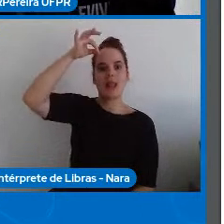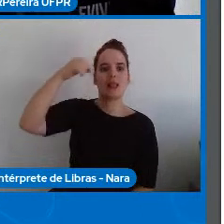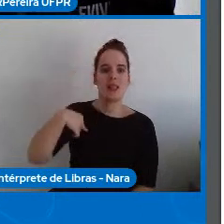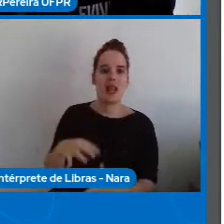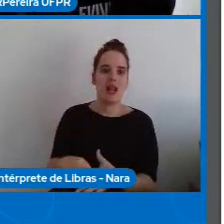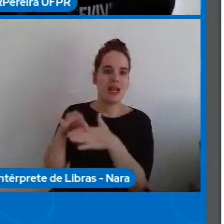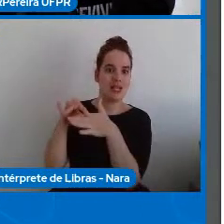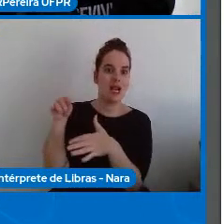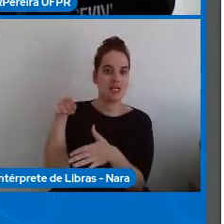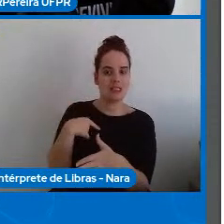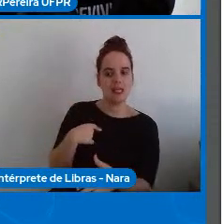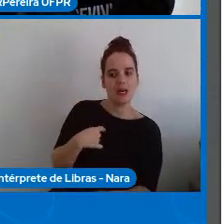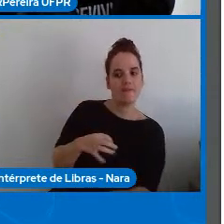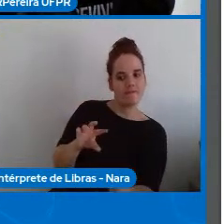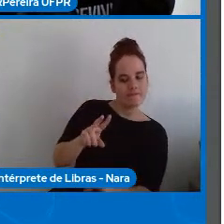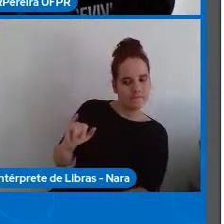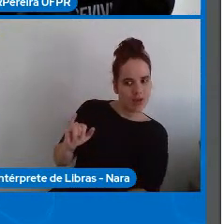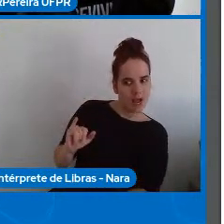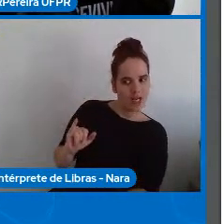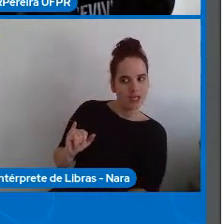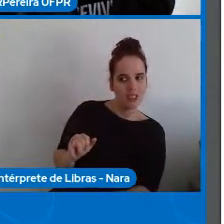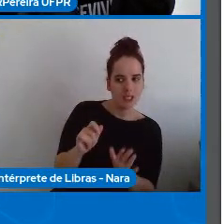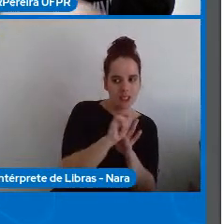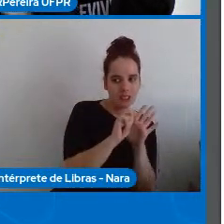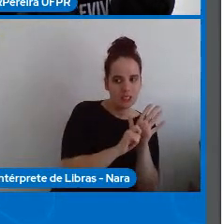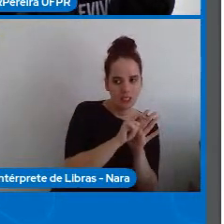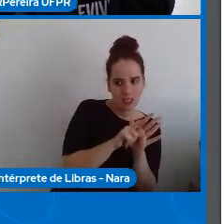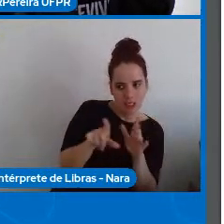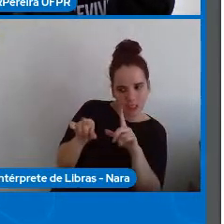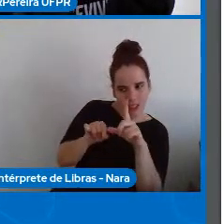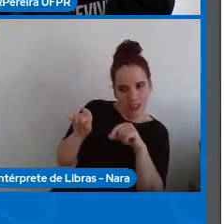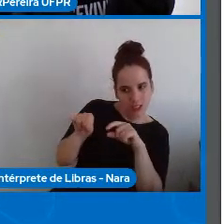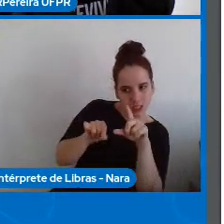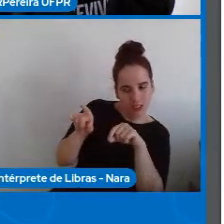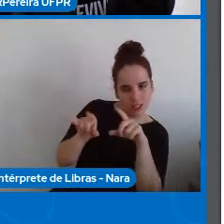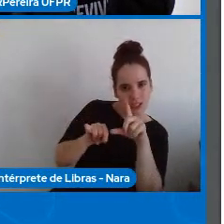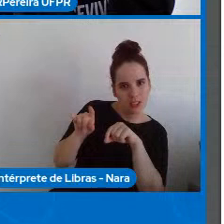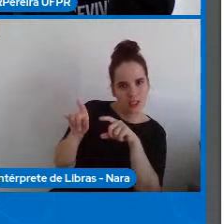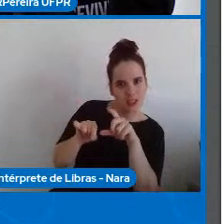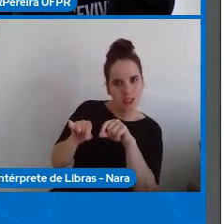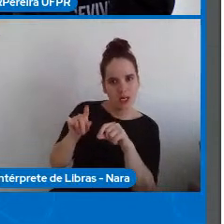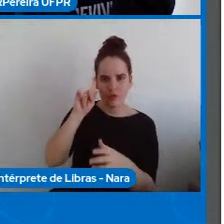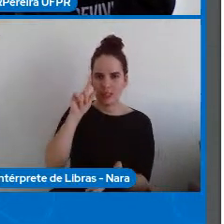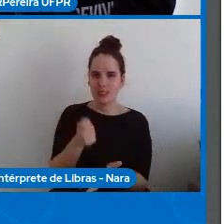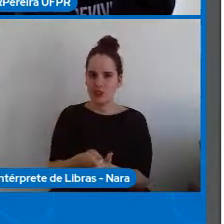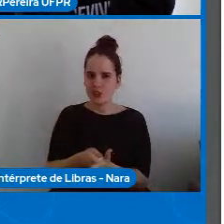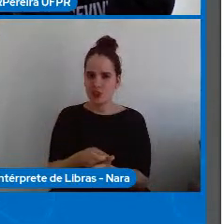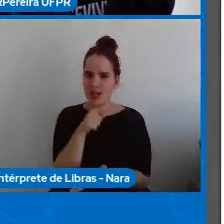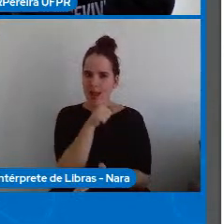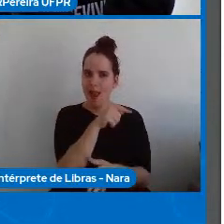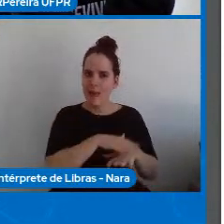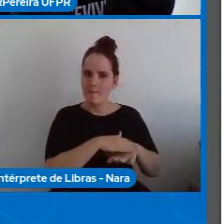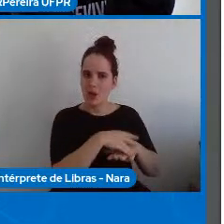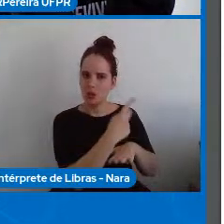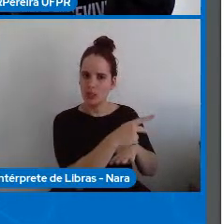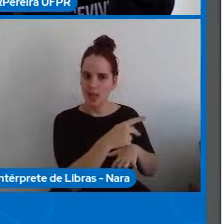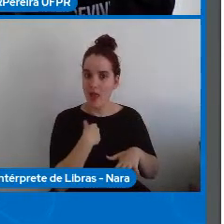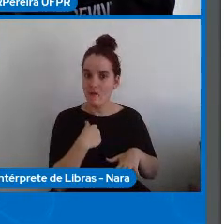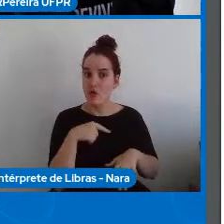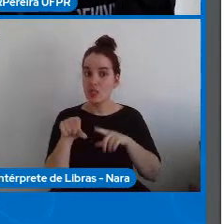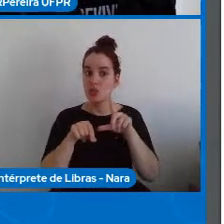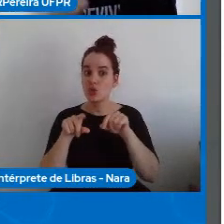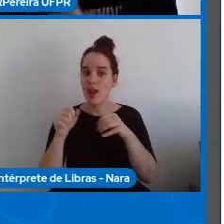para ela treinar seu algoritmo qual decisão ela vai escolher os atributos para treinamento